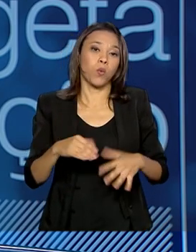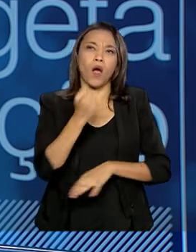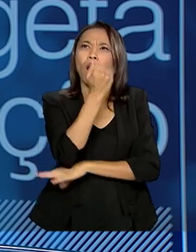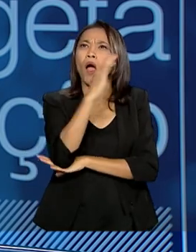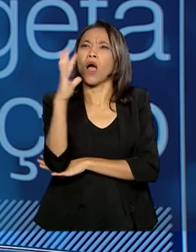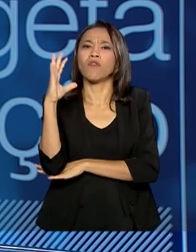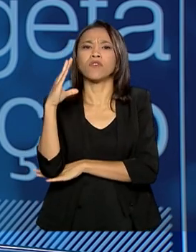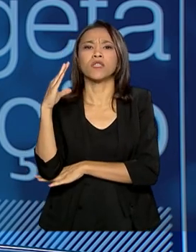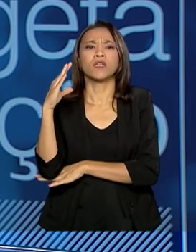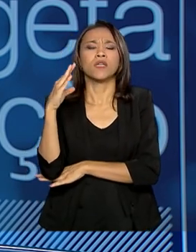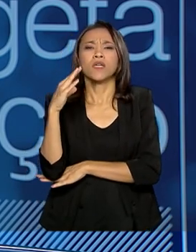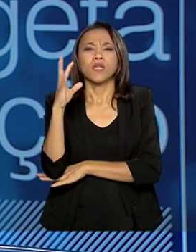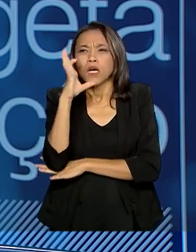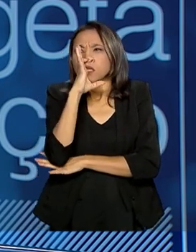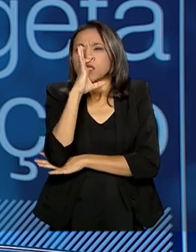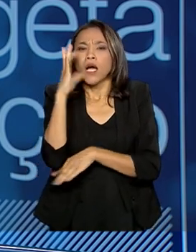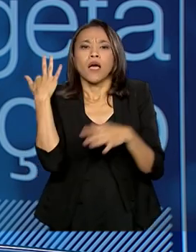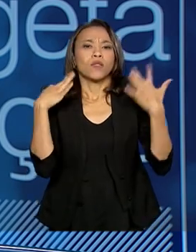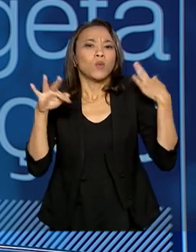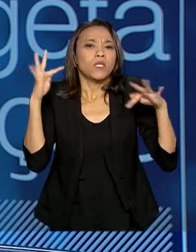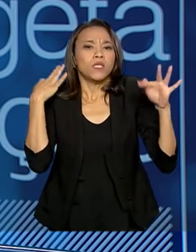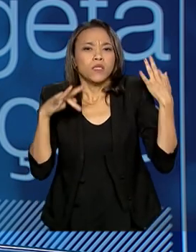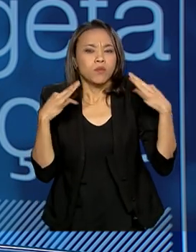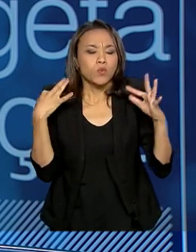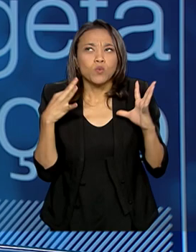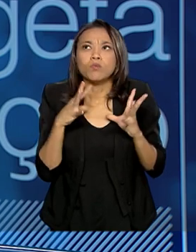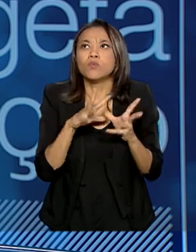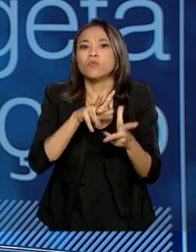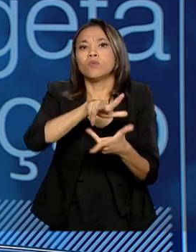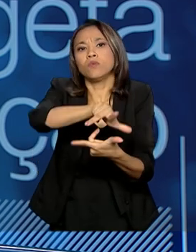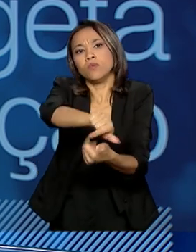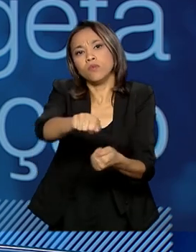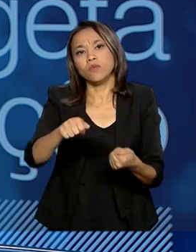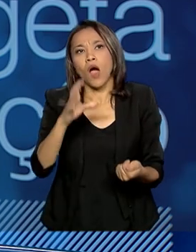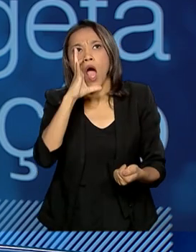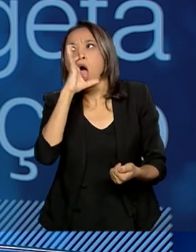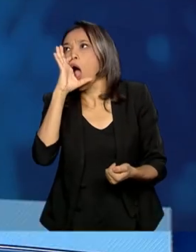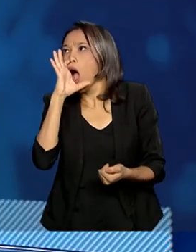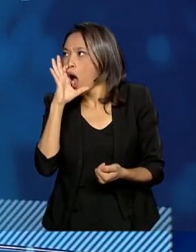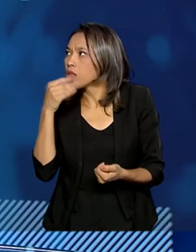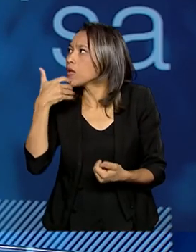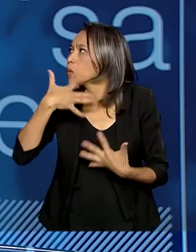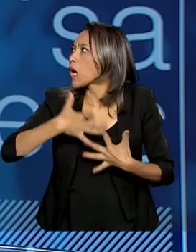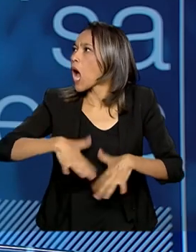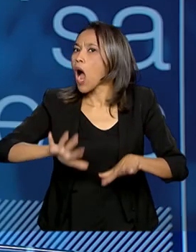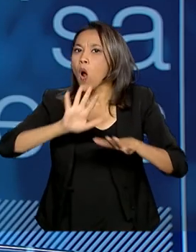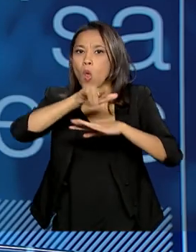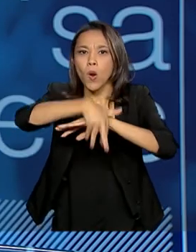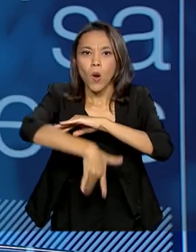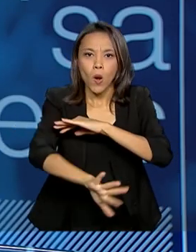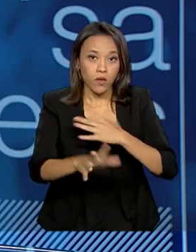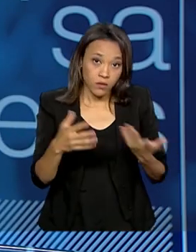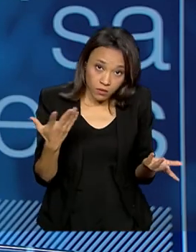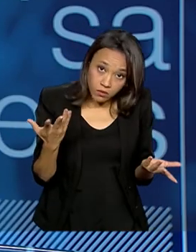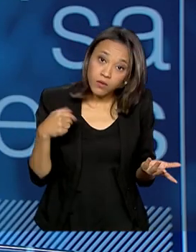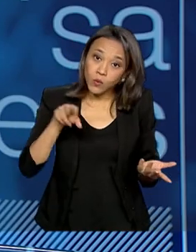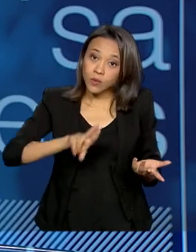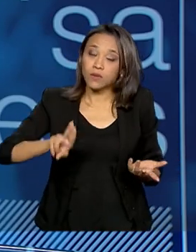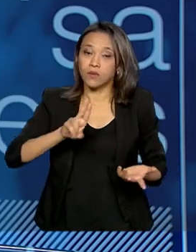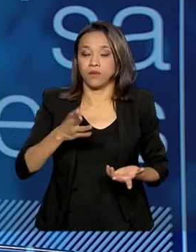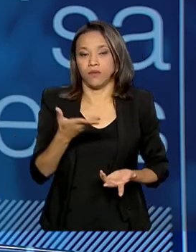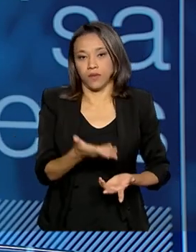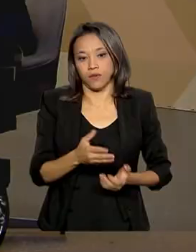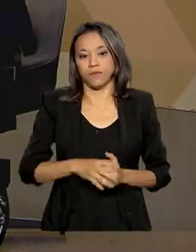mundo. Então, a gente tem que caminhar para essa concessão do uso público na unidade de conservação.